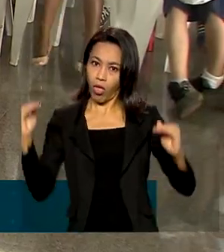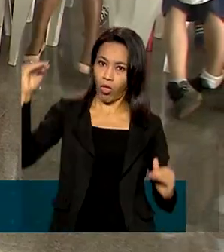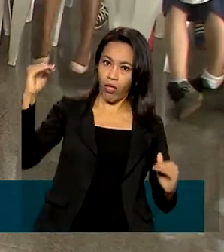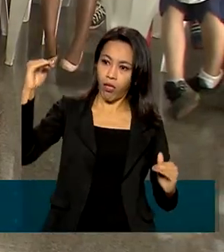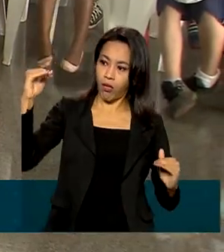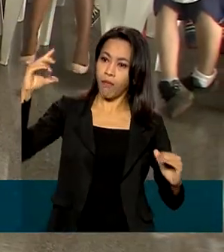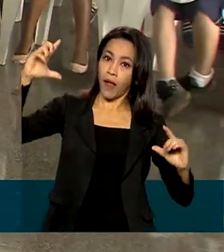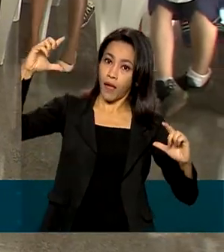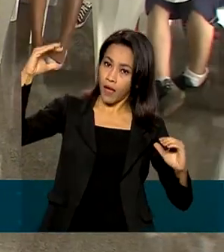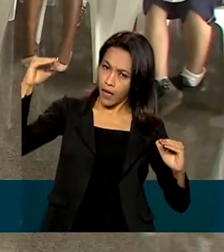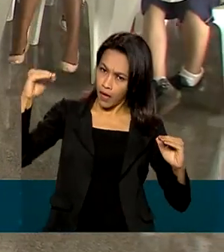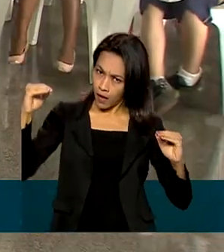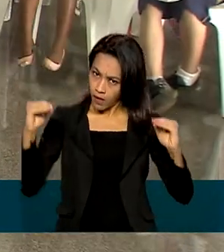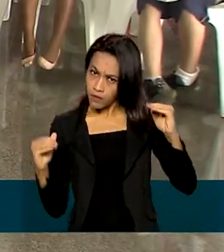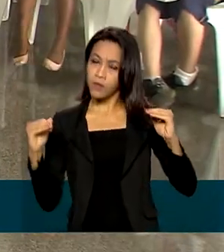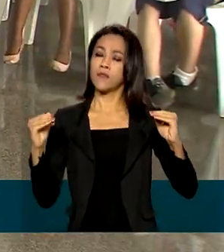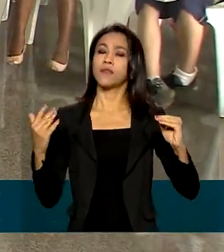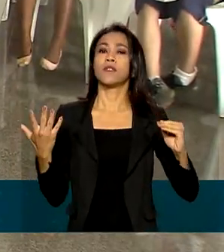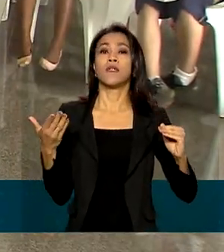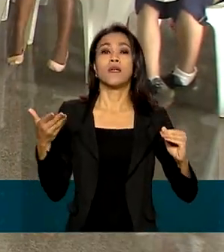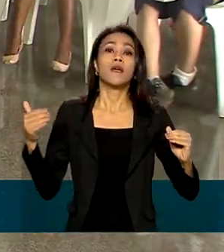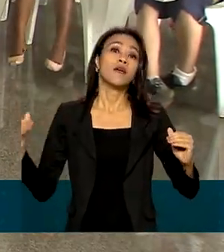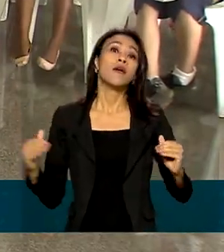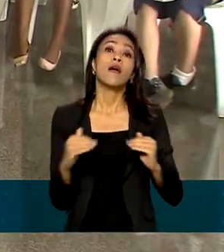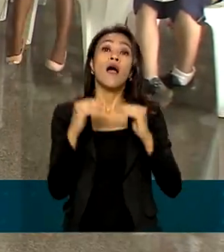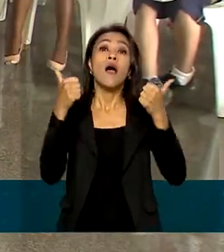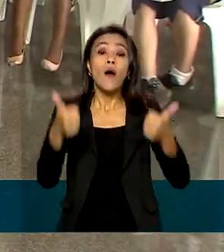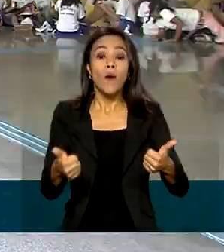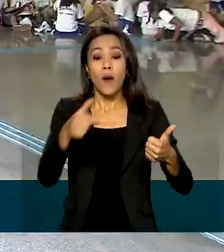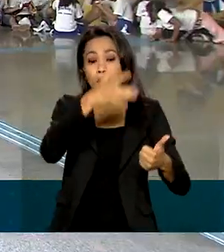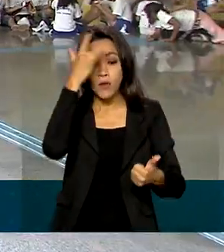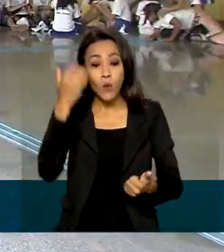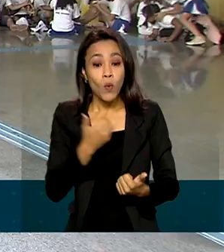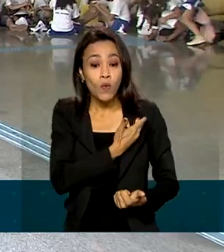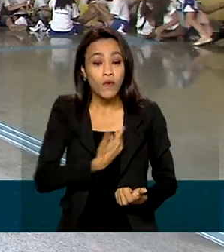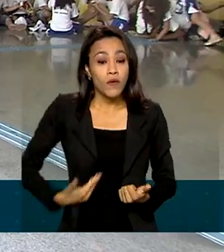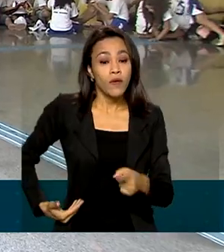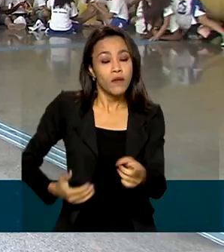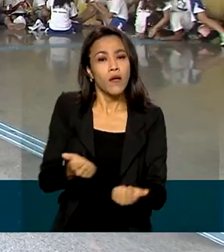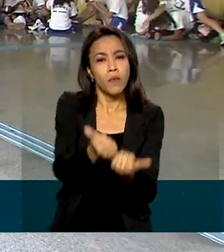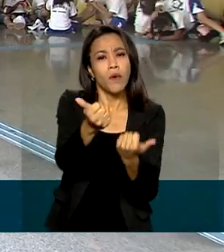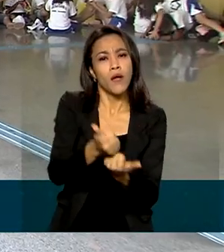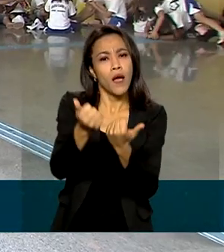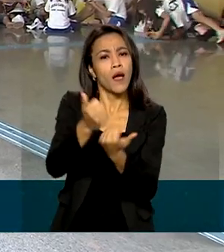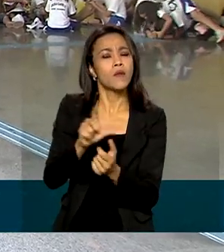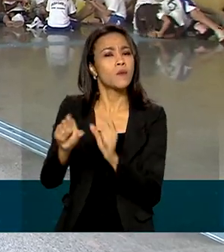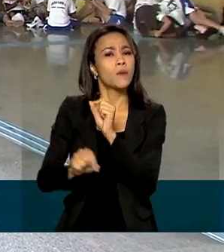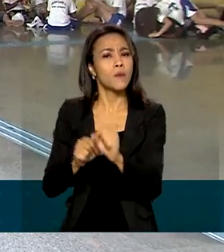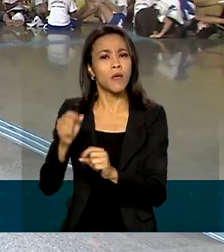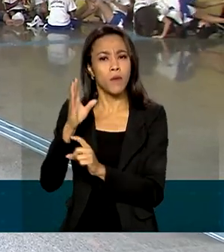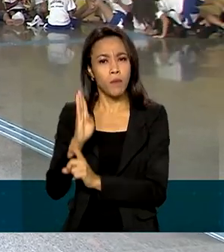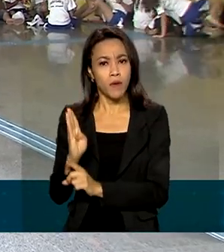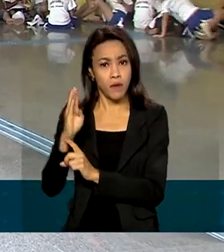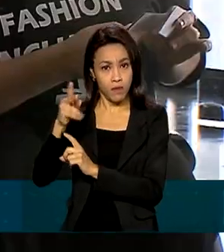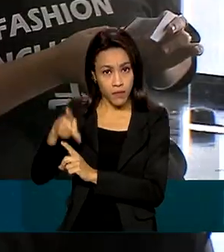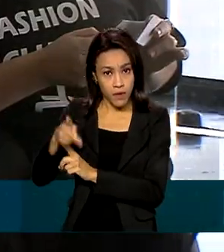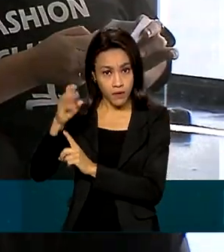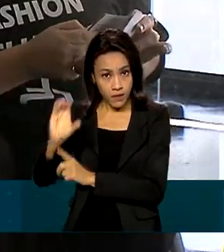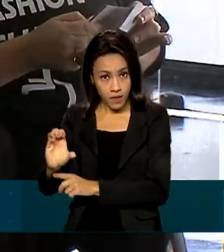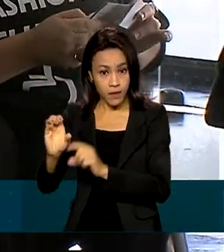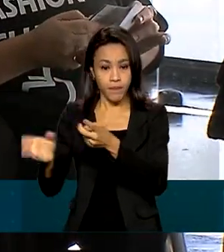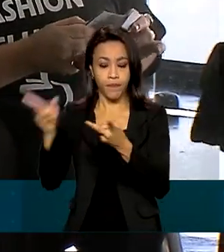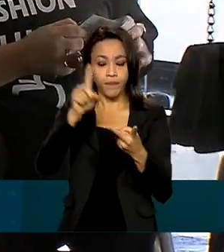o governo federal tem investido em ações voltadas à população com deficiência, como o BPC, Benefício de Prestação Continuada,